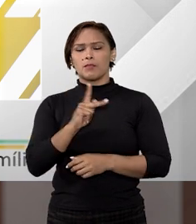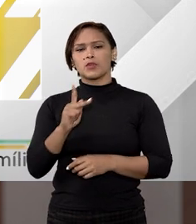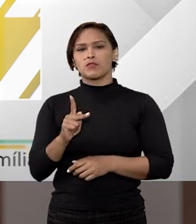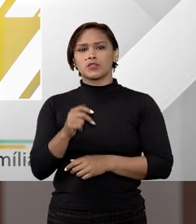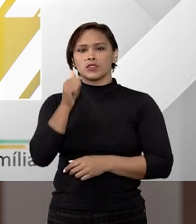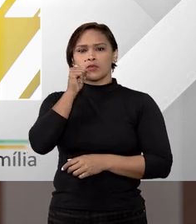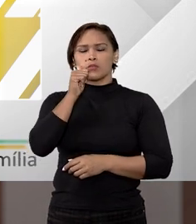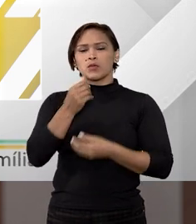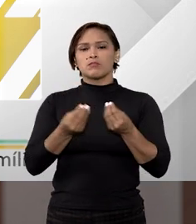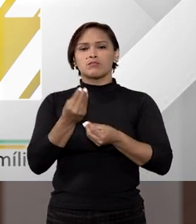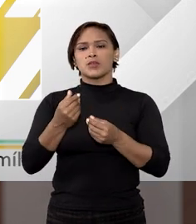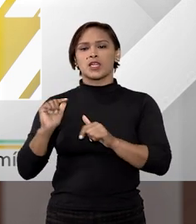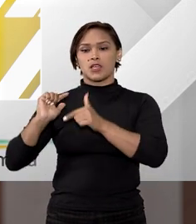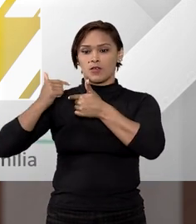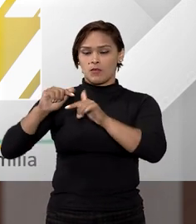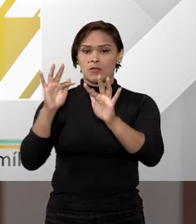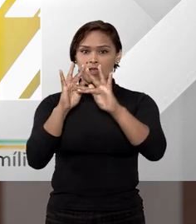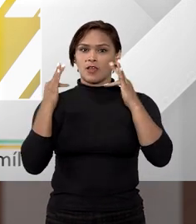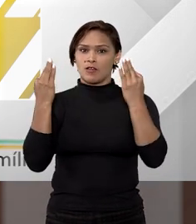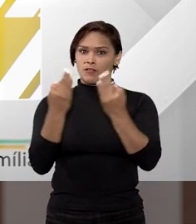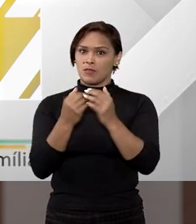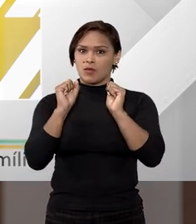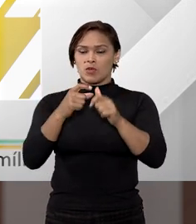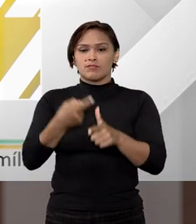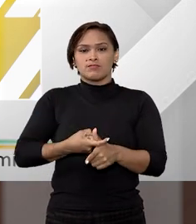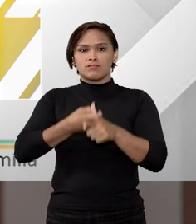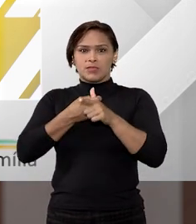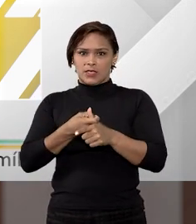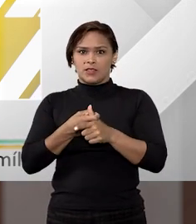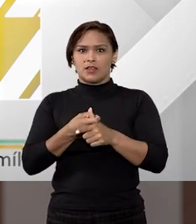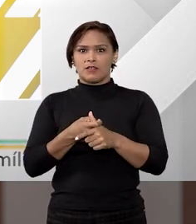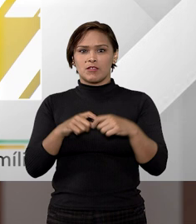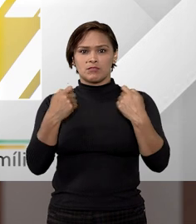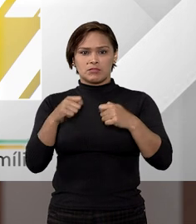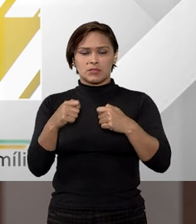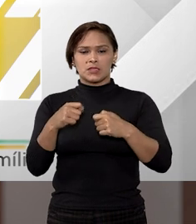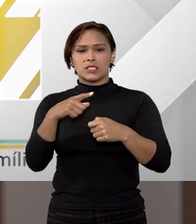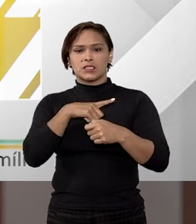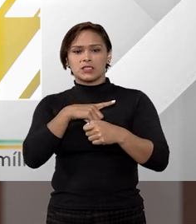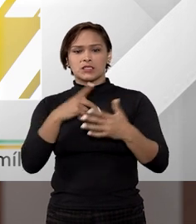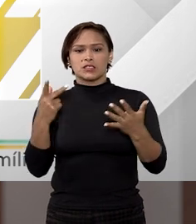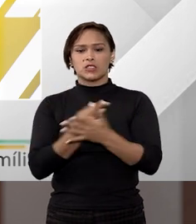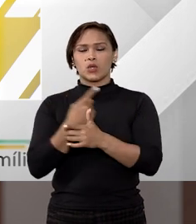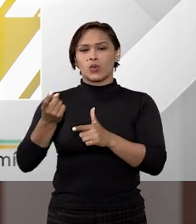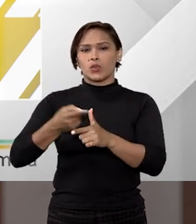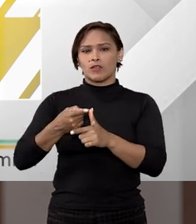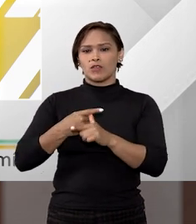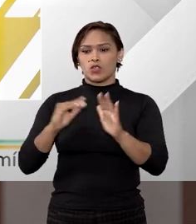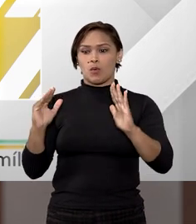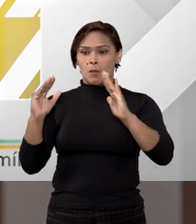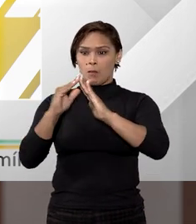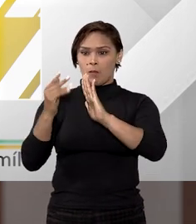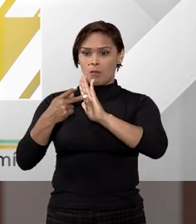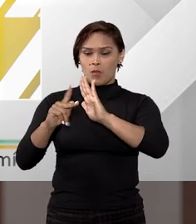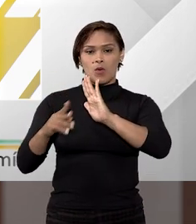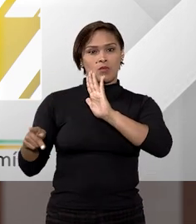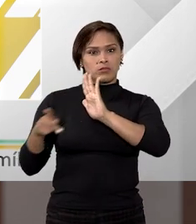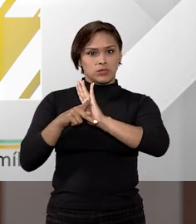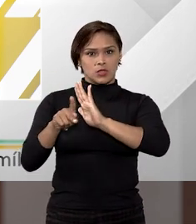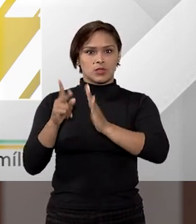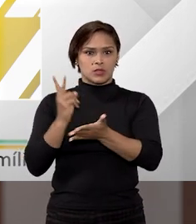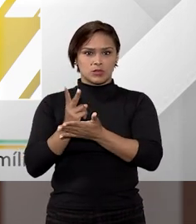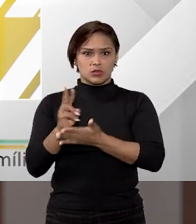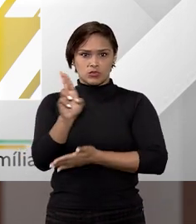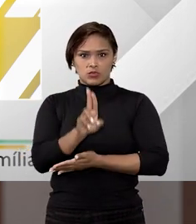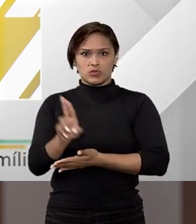Professora Bruna, para que o bem de família seja impenhorável, há necessidade de um devedor residir no local a ser